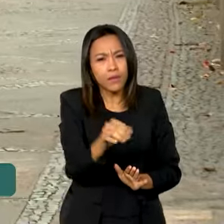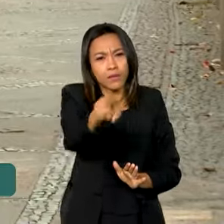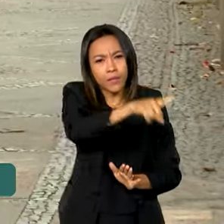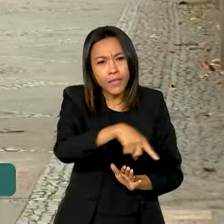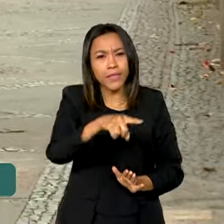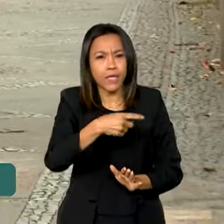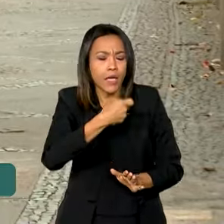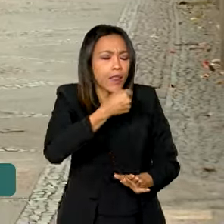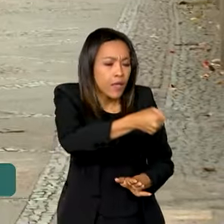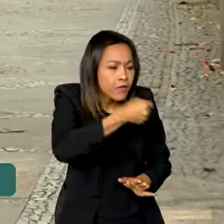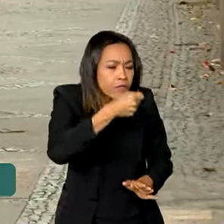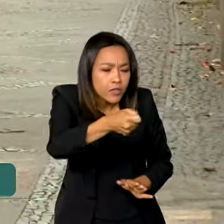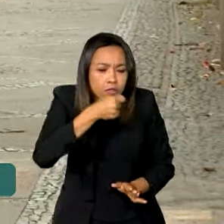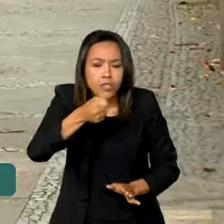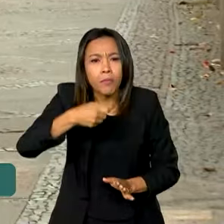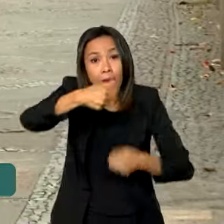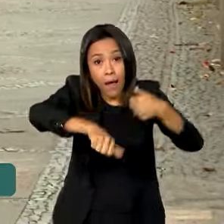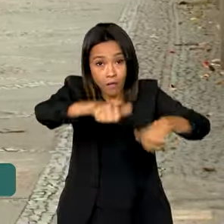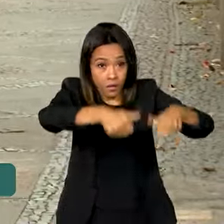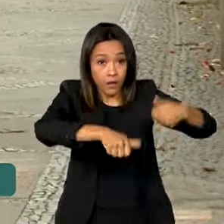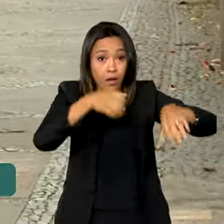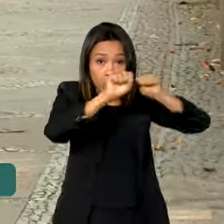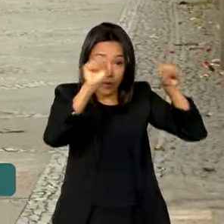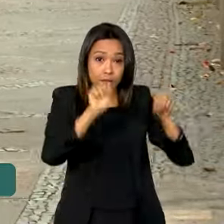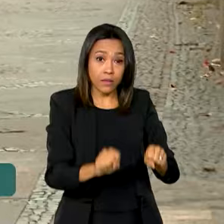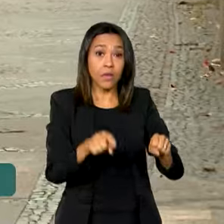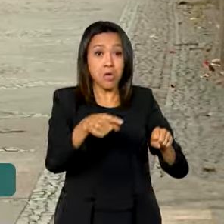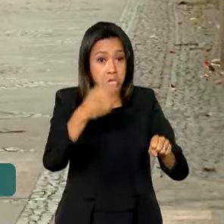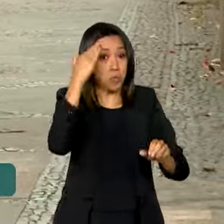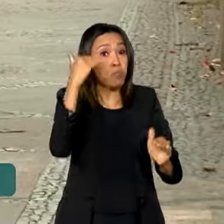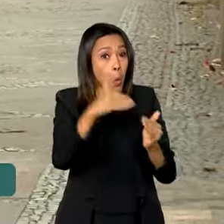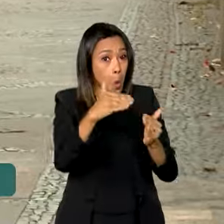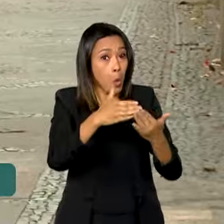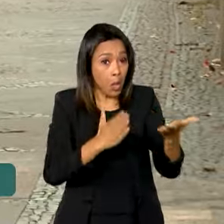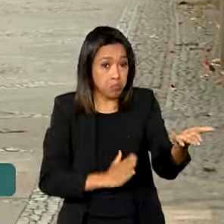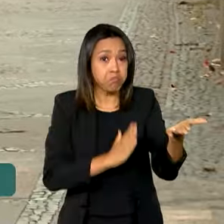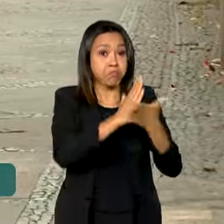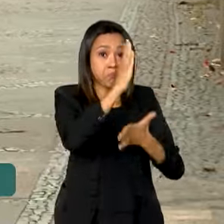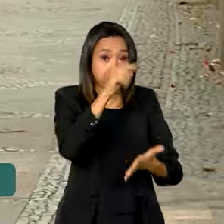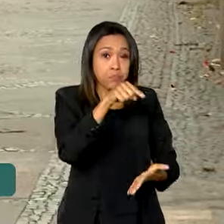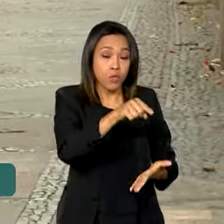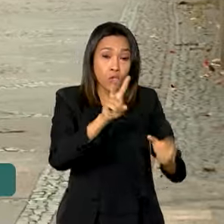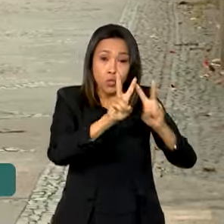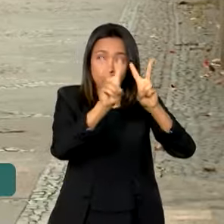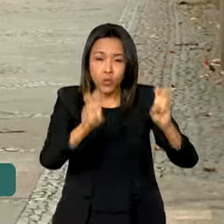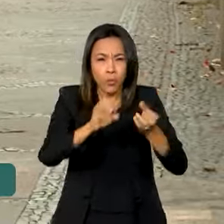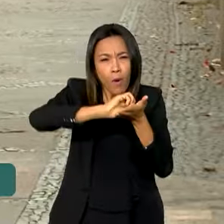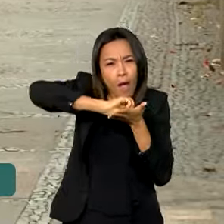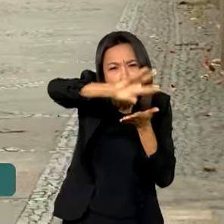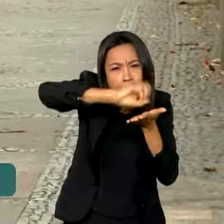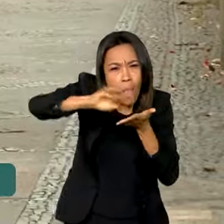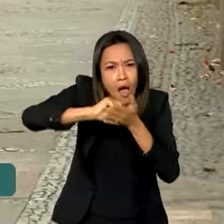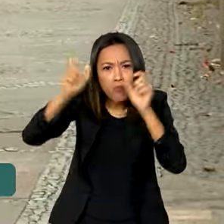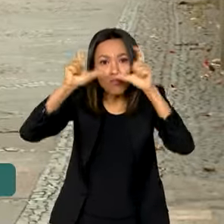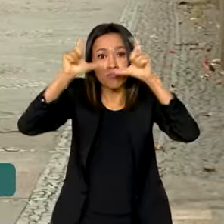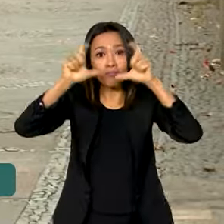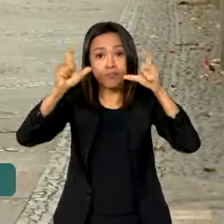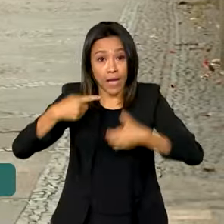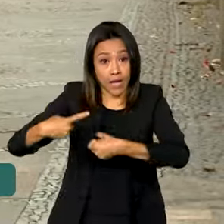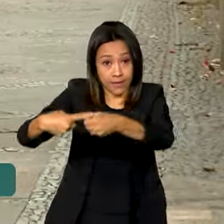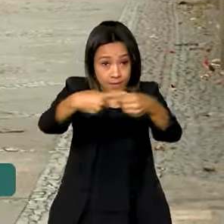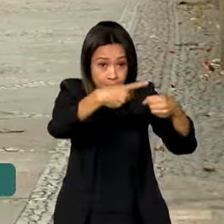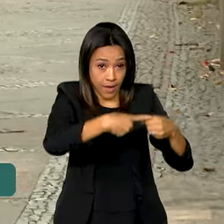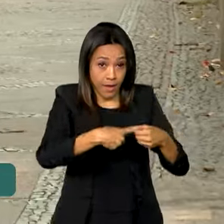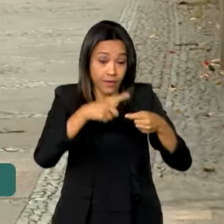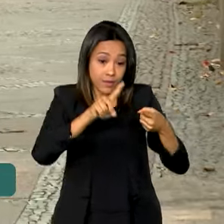questionário para avaliar o sistema aprovaram o sistema de alerta da Defesa Civil. Entre cidades que participaram desse